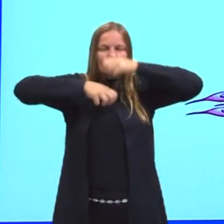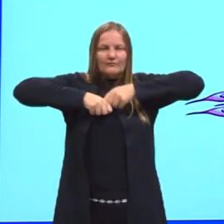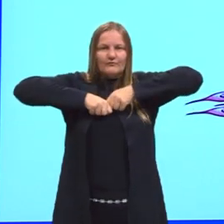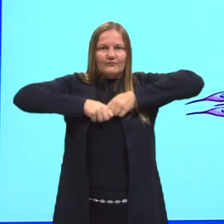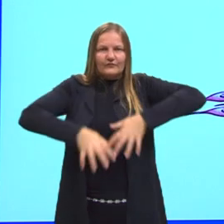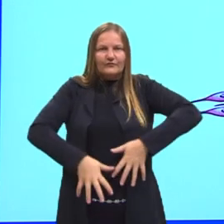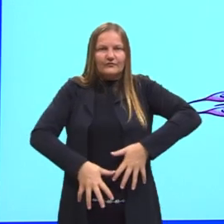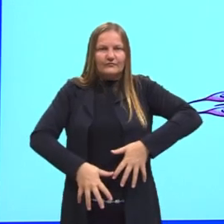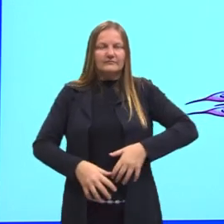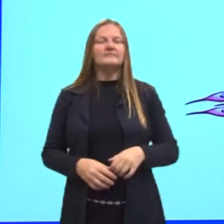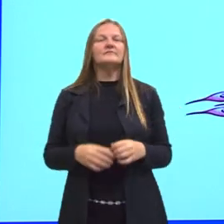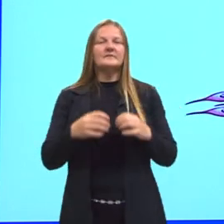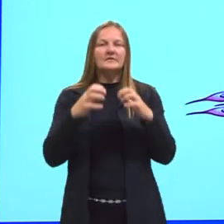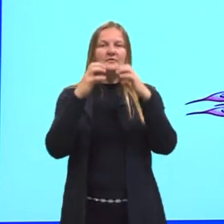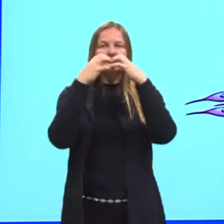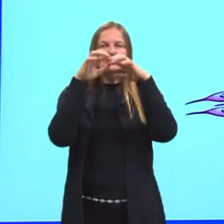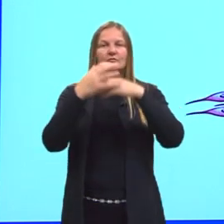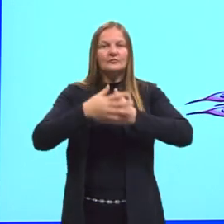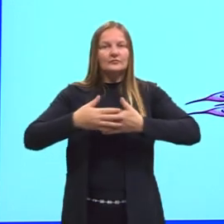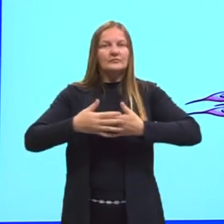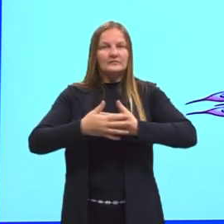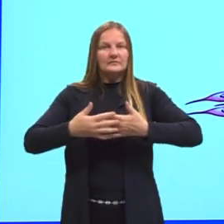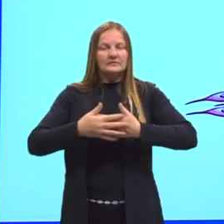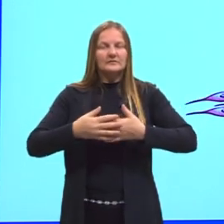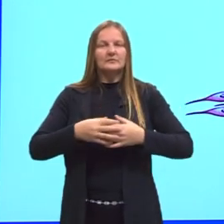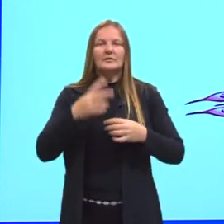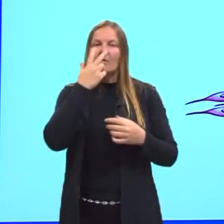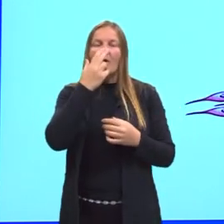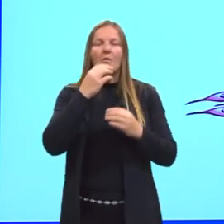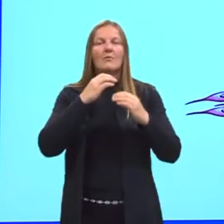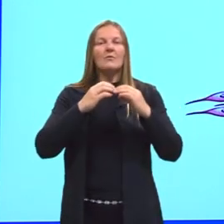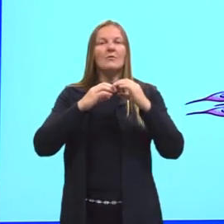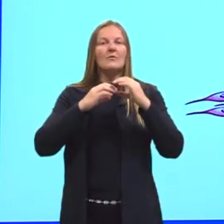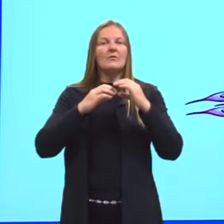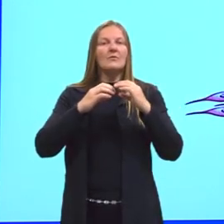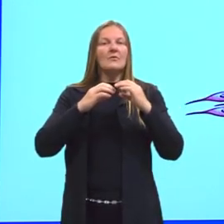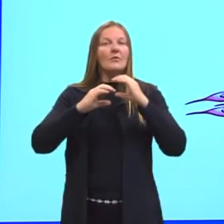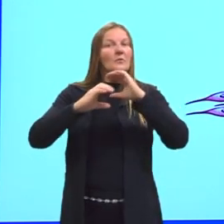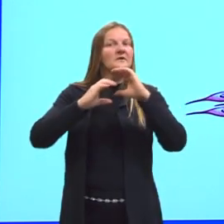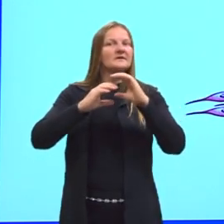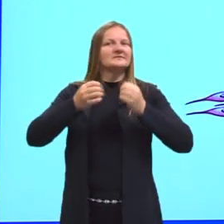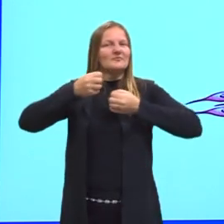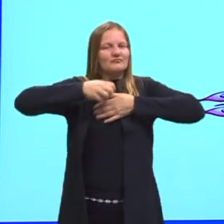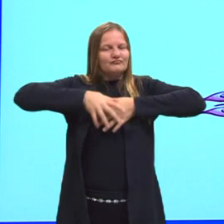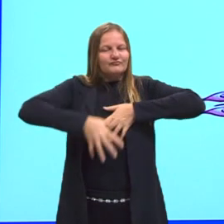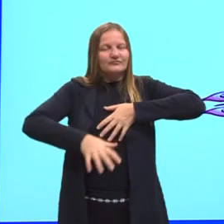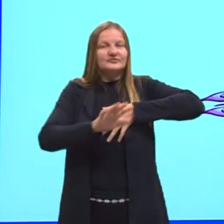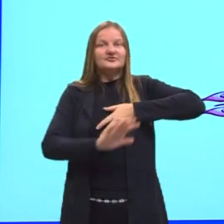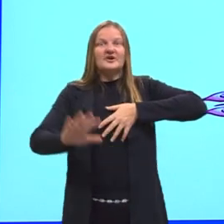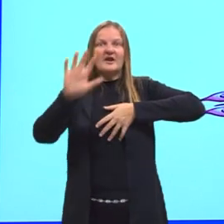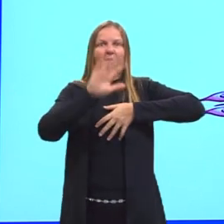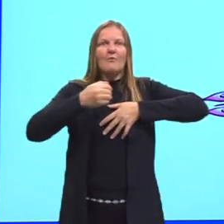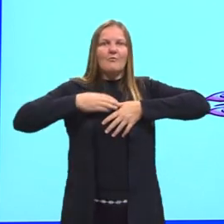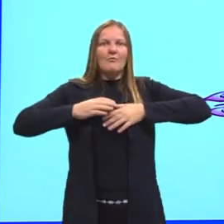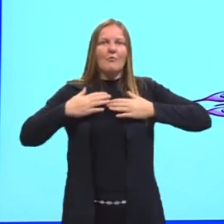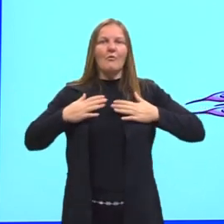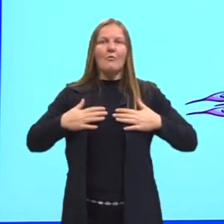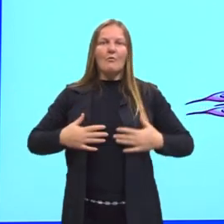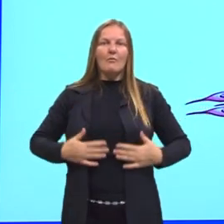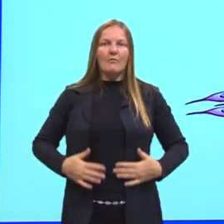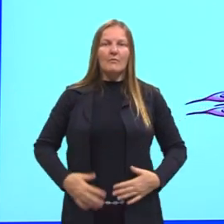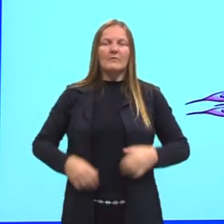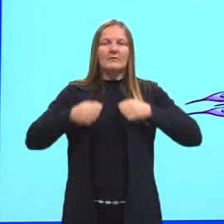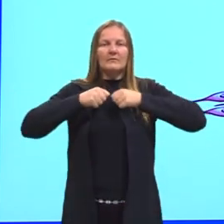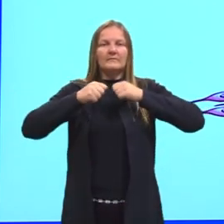o tecido nervoso, ele vai atuar como comunicador. E o tecido nervoso, ele vai formar, então, um